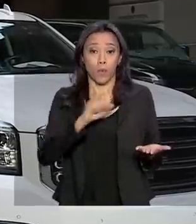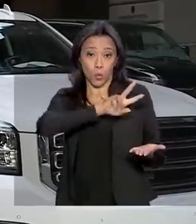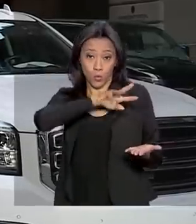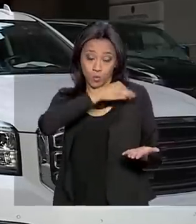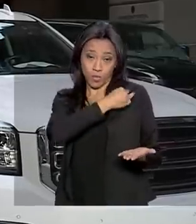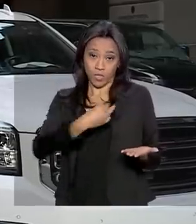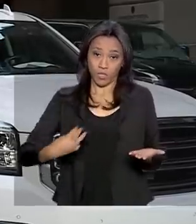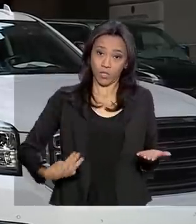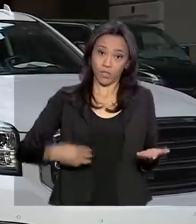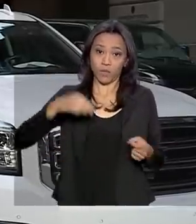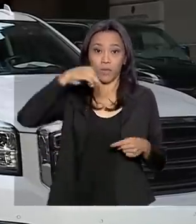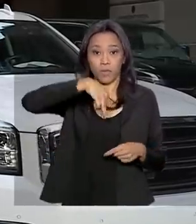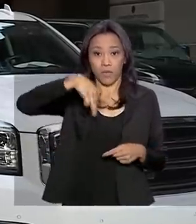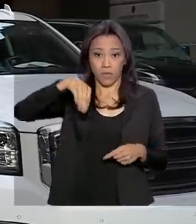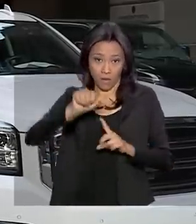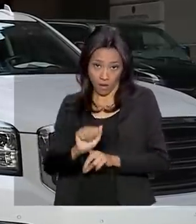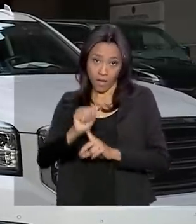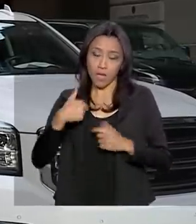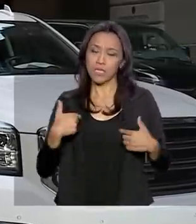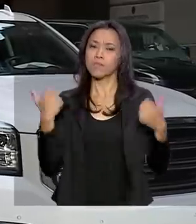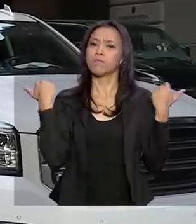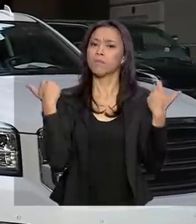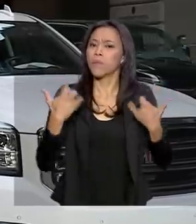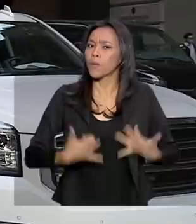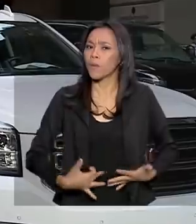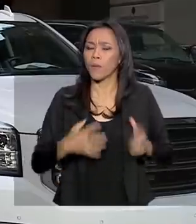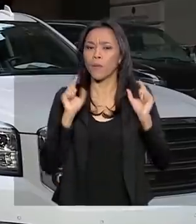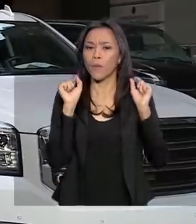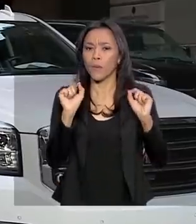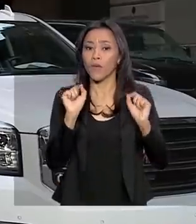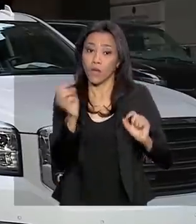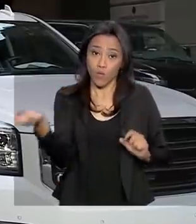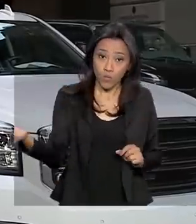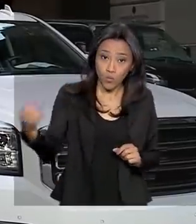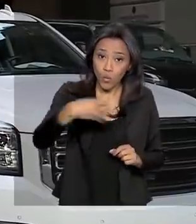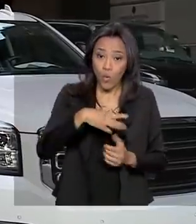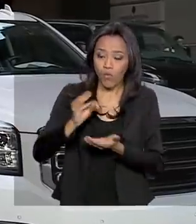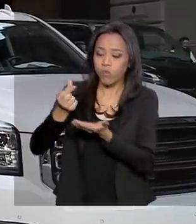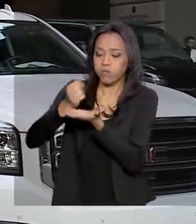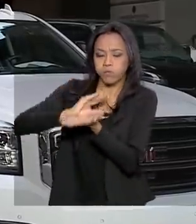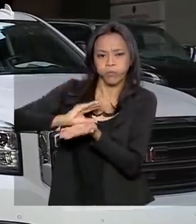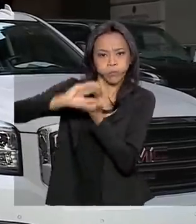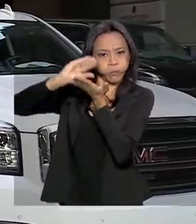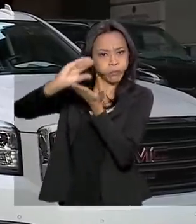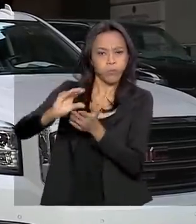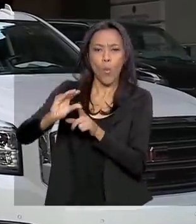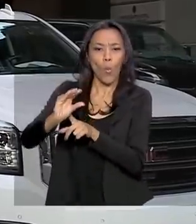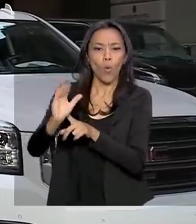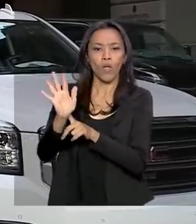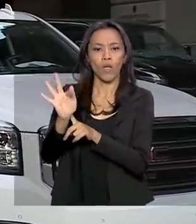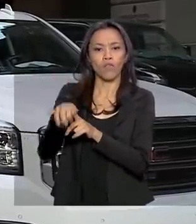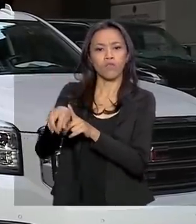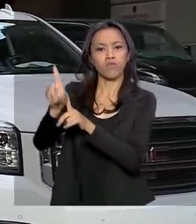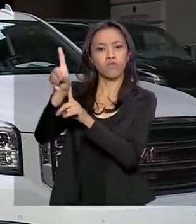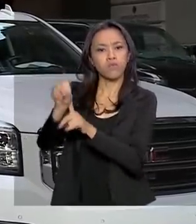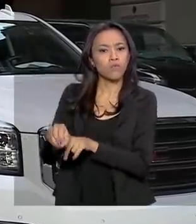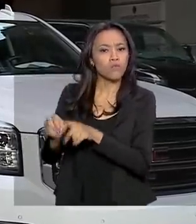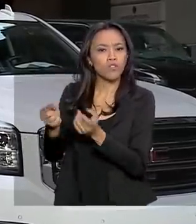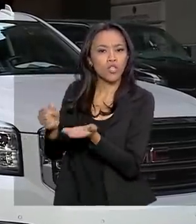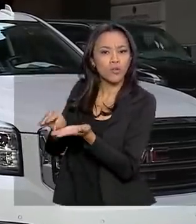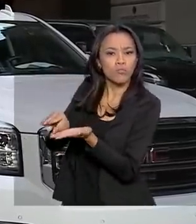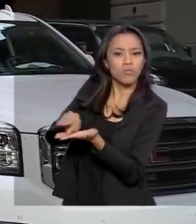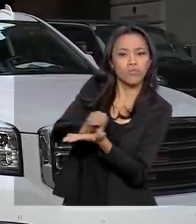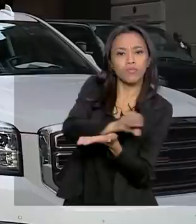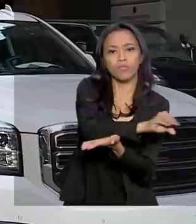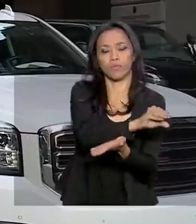Salles, quando chegou, ele falou sobre um novo fundo de investimentos para a Amazônia, para